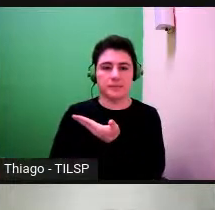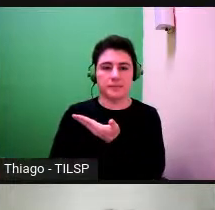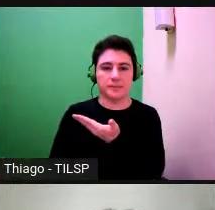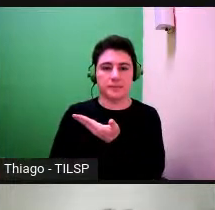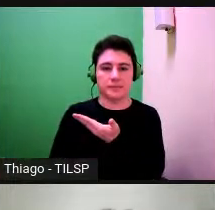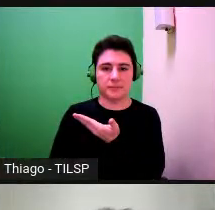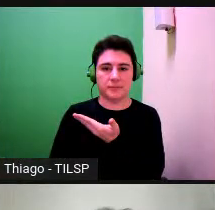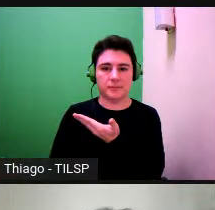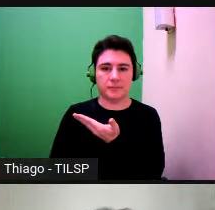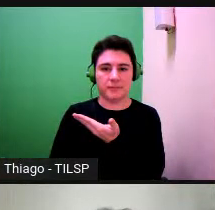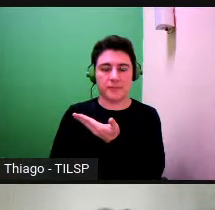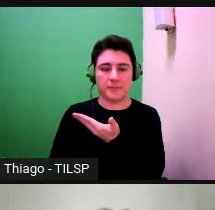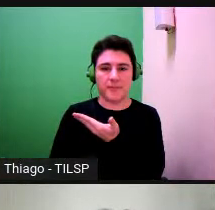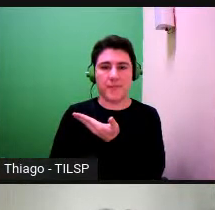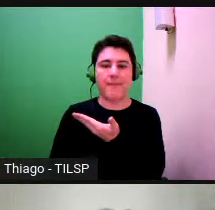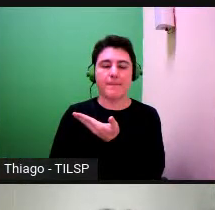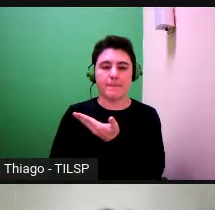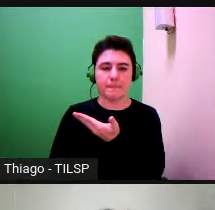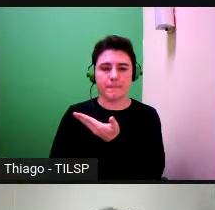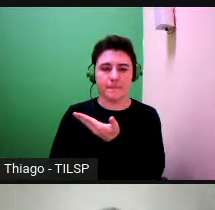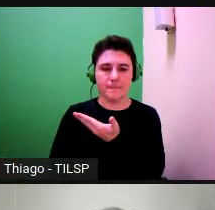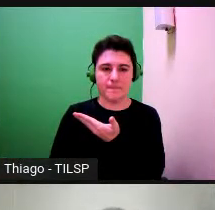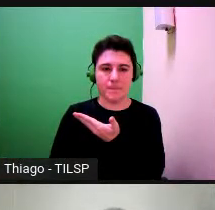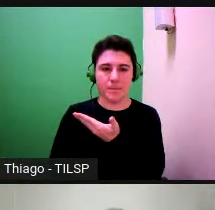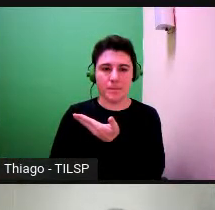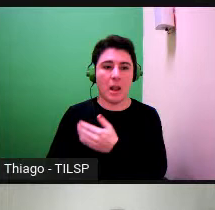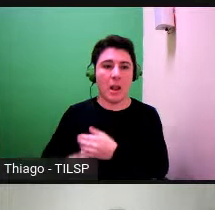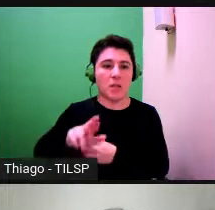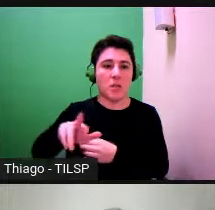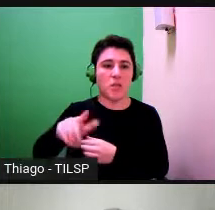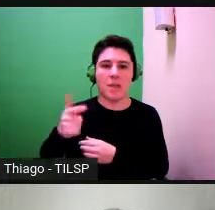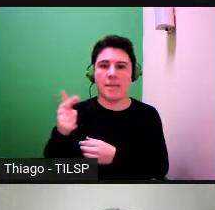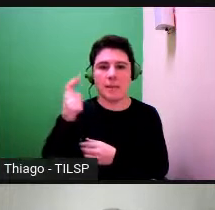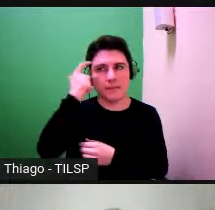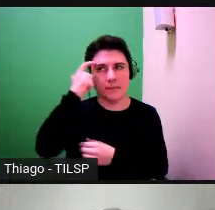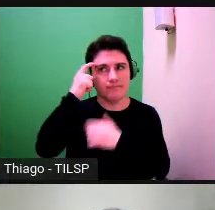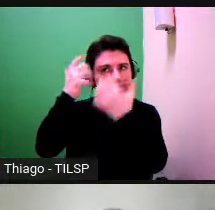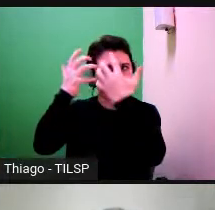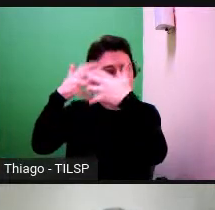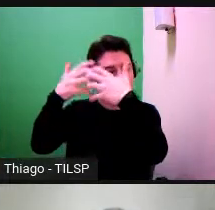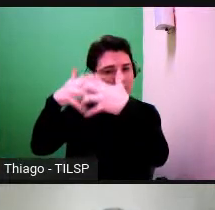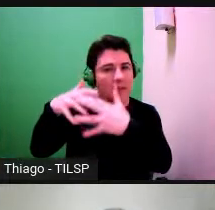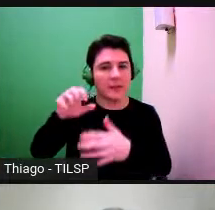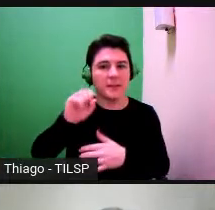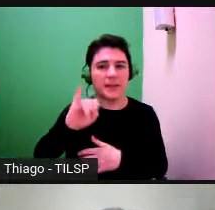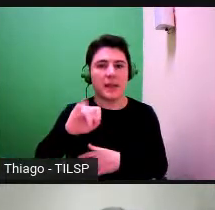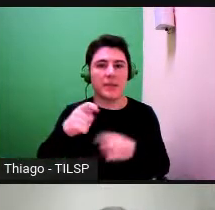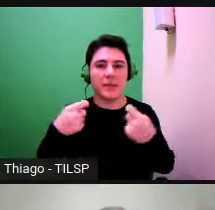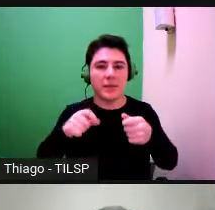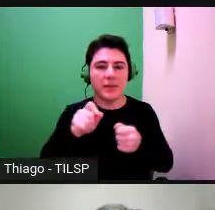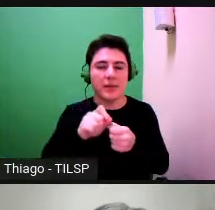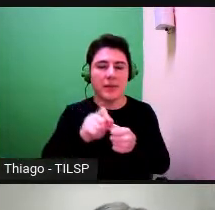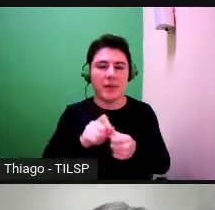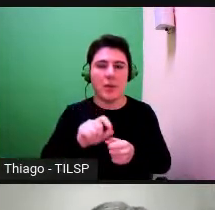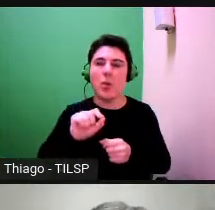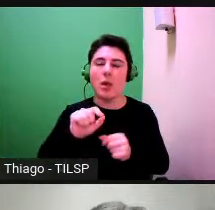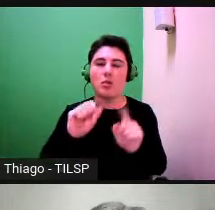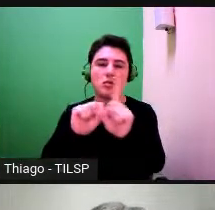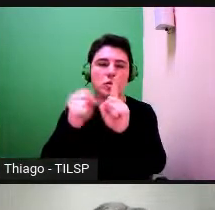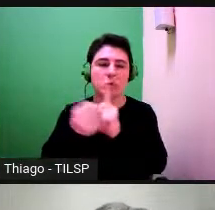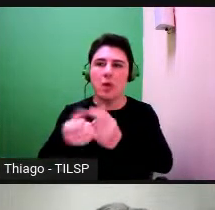a linguagem traduziria não há pensamento sem a semiotização portanto a semiotização é indissociável da